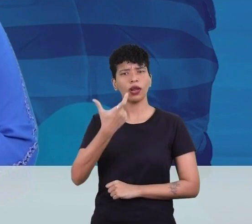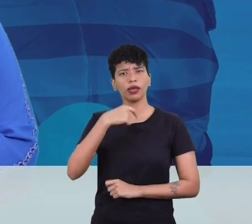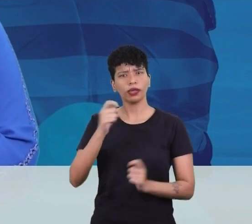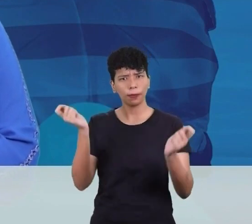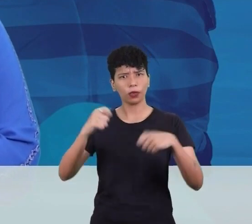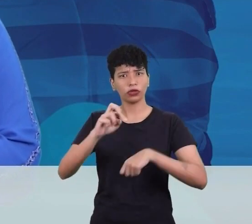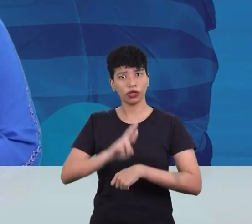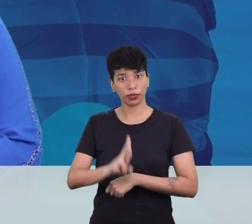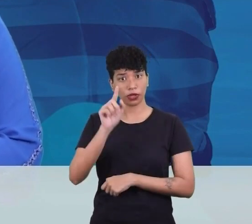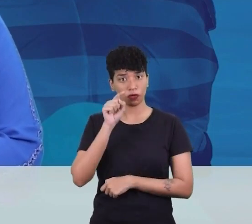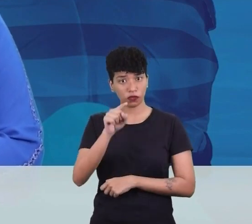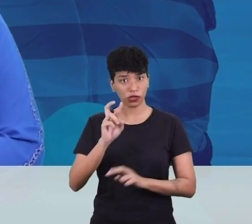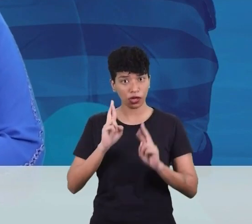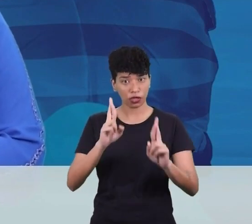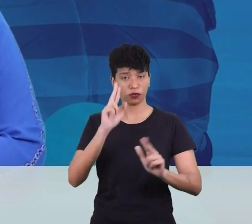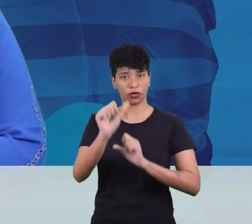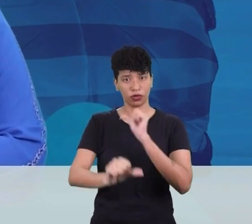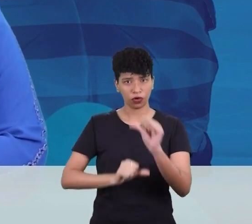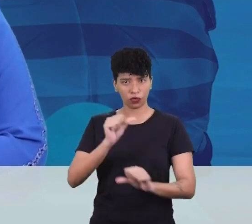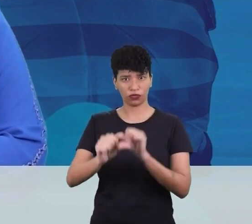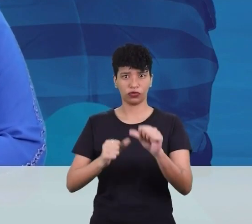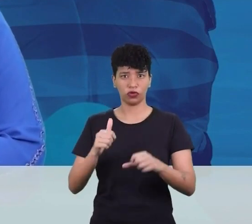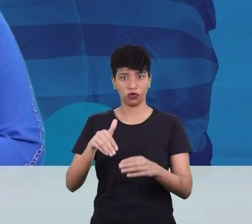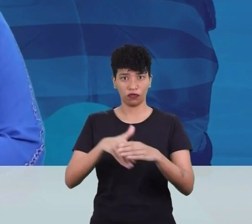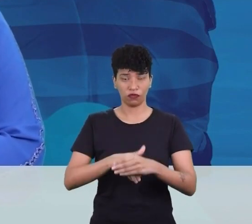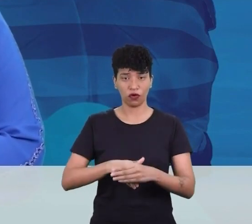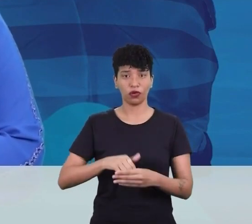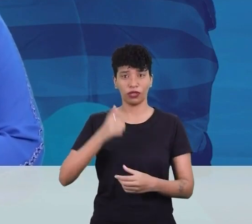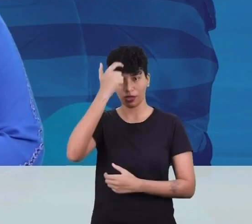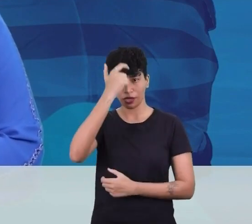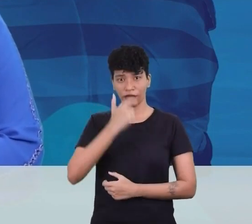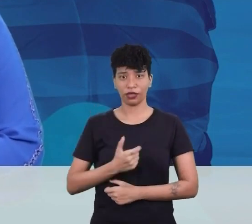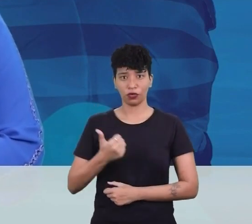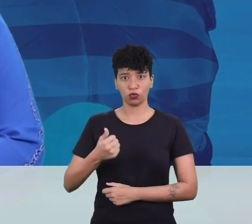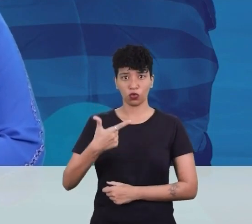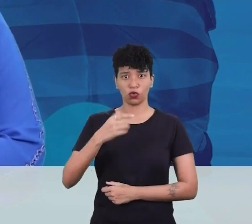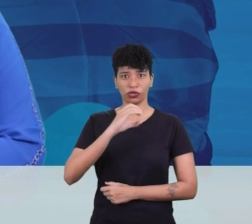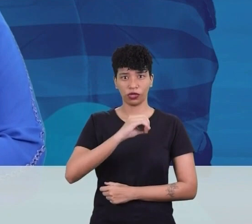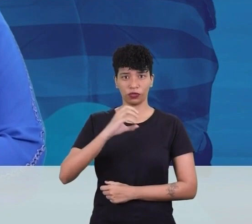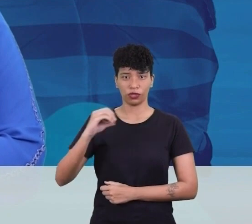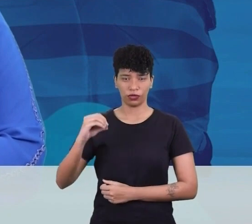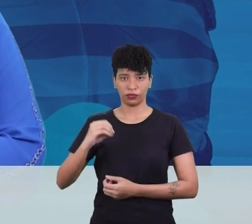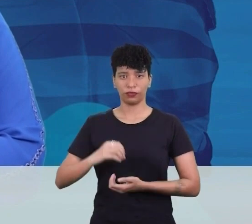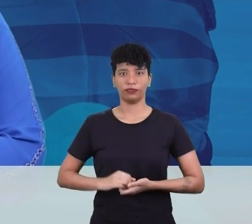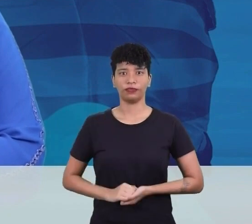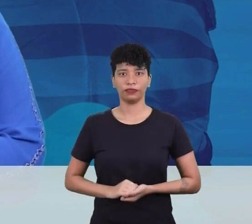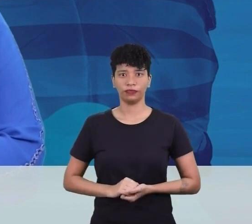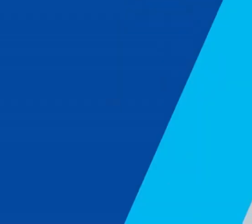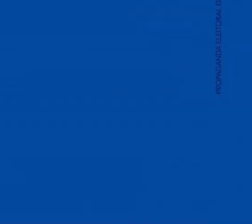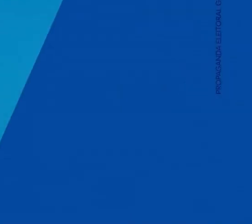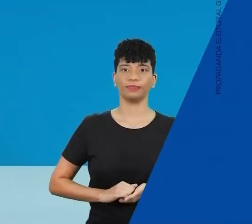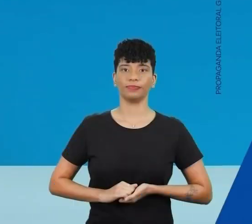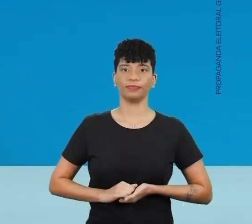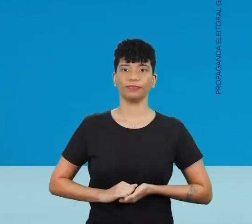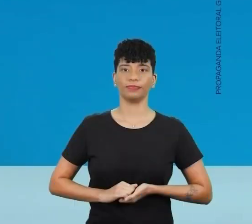Eleja quem pode representar você com esperança e renovação. Vote Janaína Melo, 12.00.